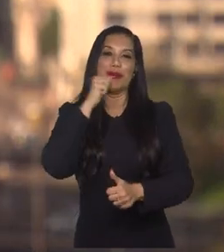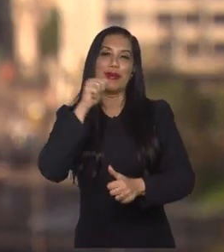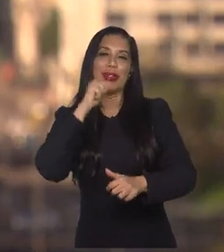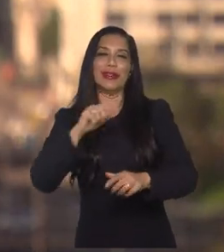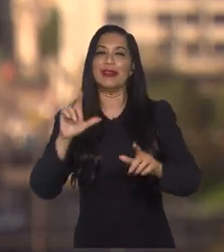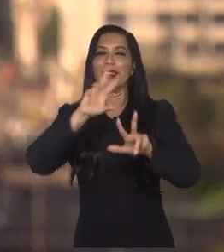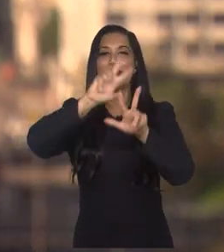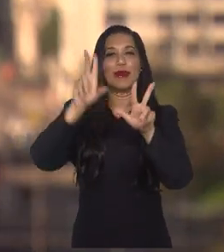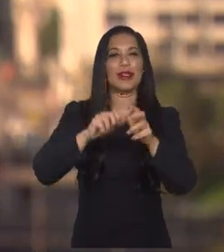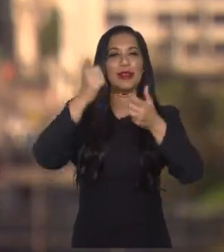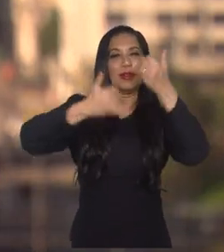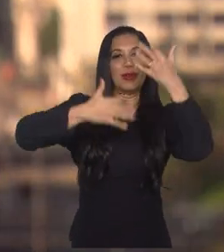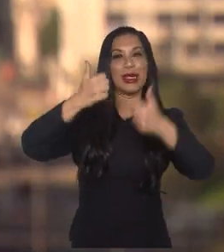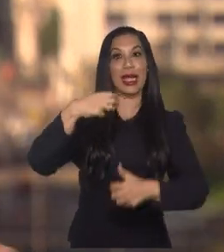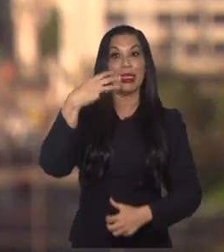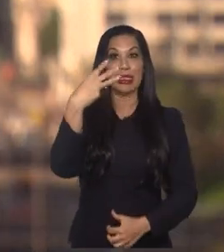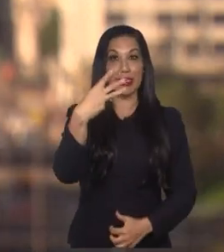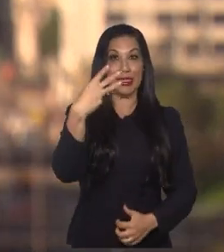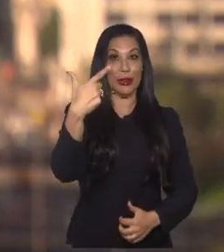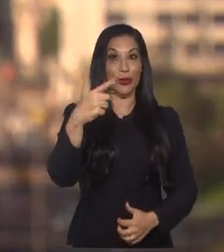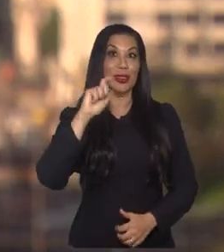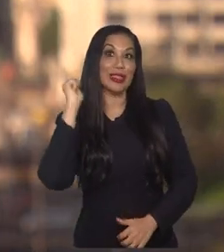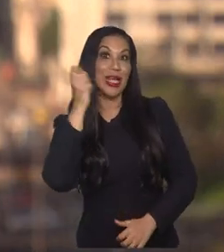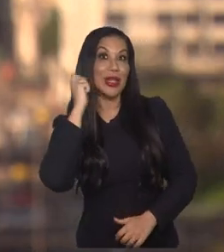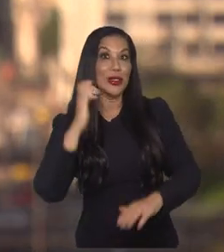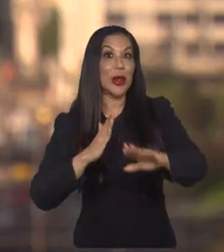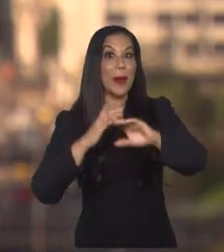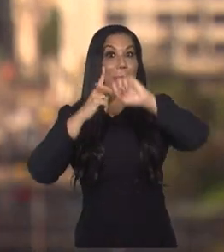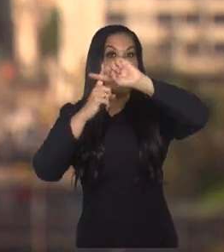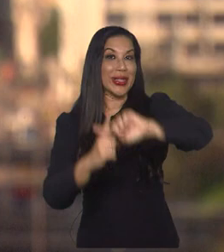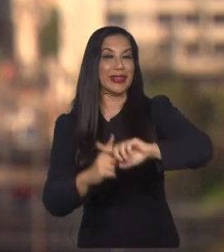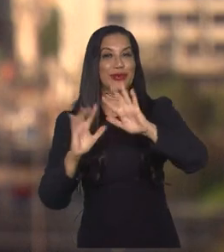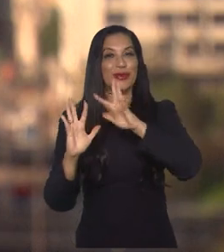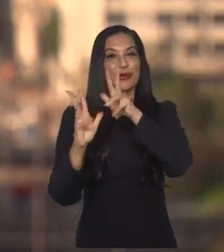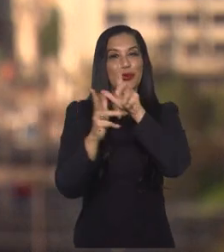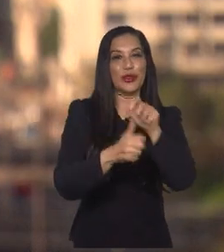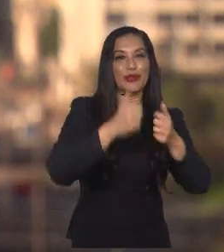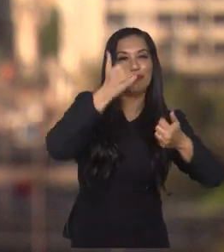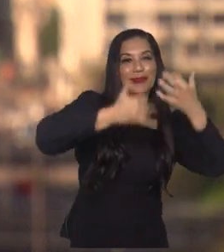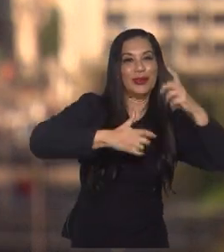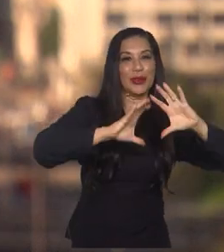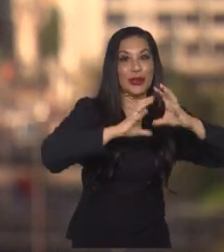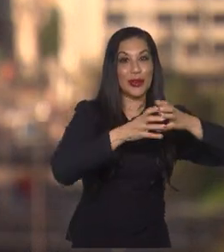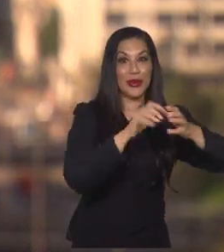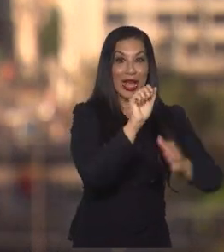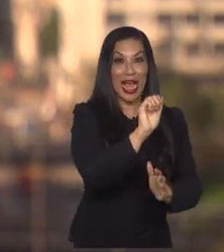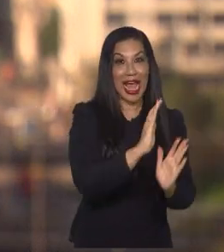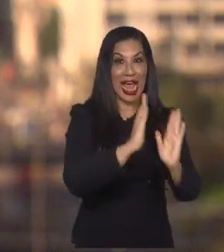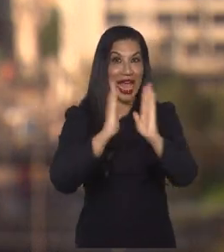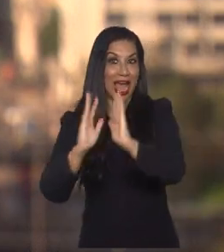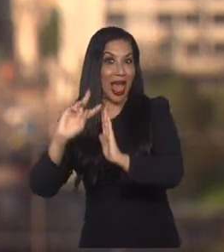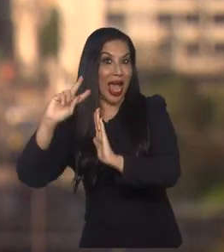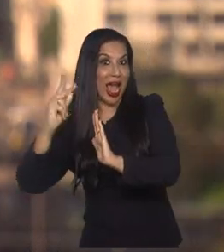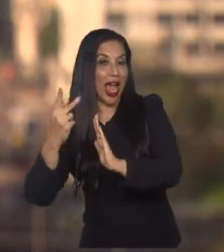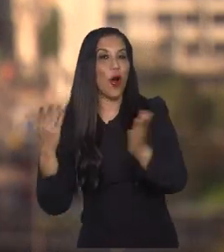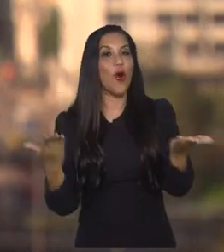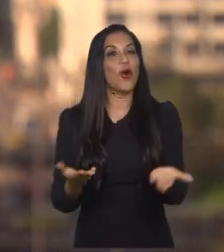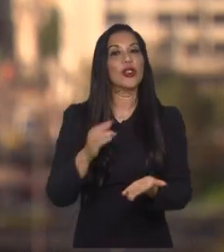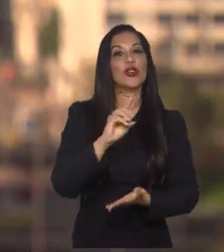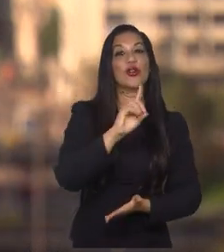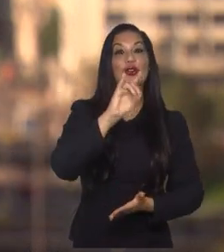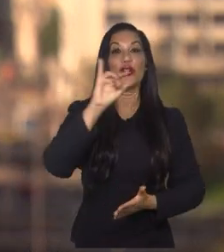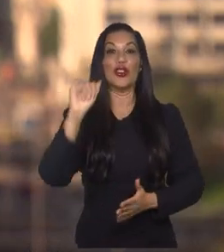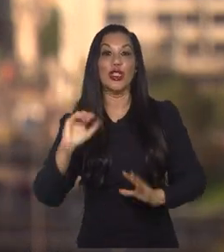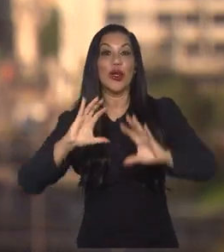sobre as 32 seleções que participam do Mundial. É um guia comentado dos grupos A ao H e hoje vamos